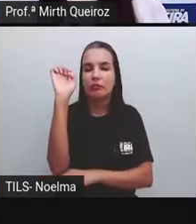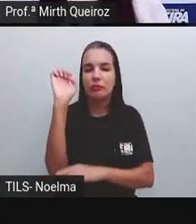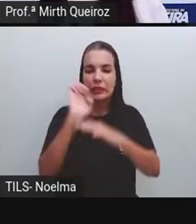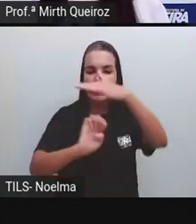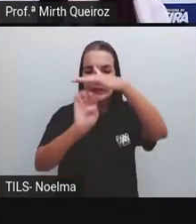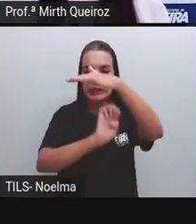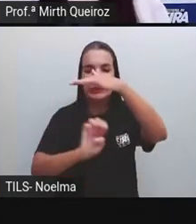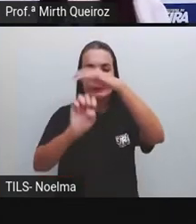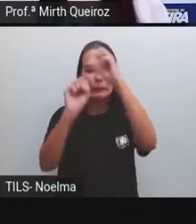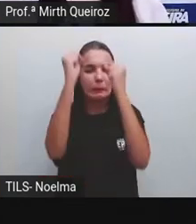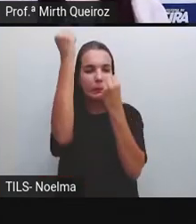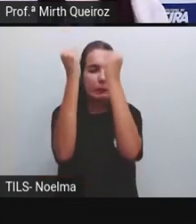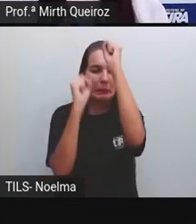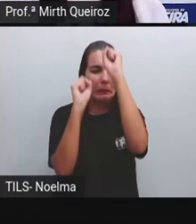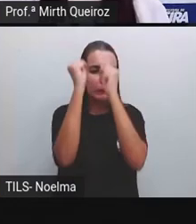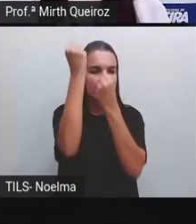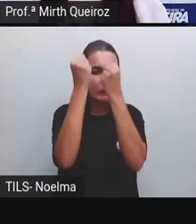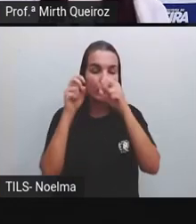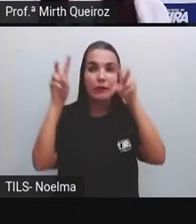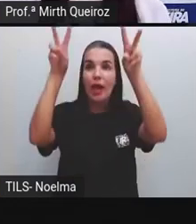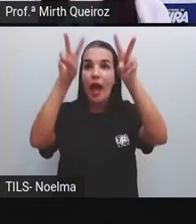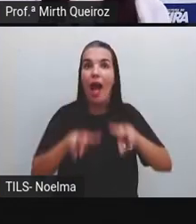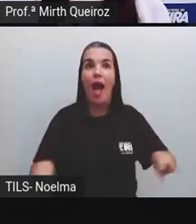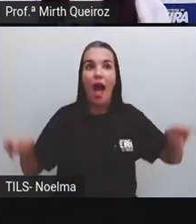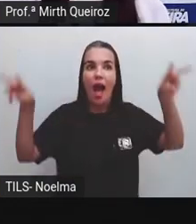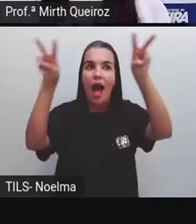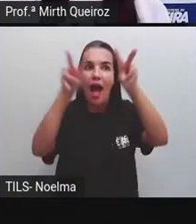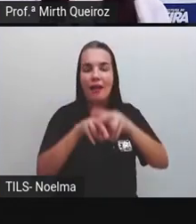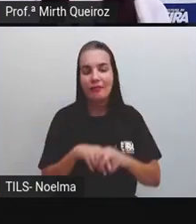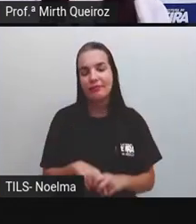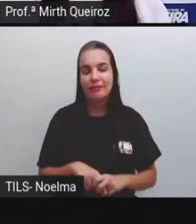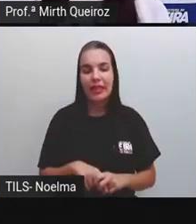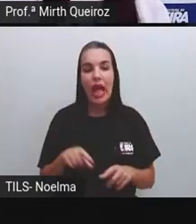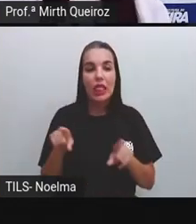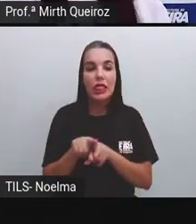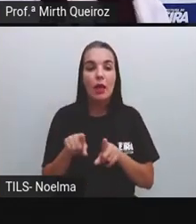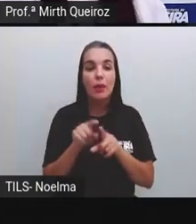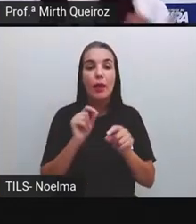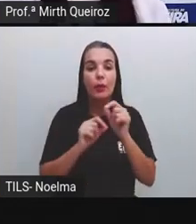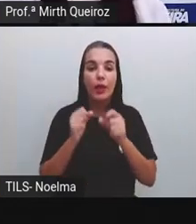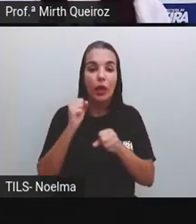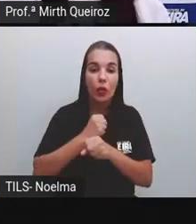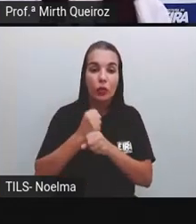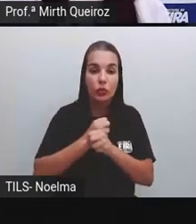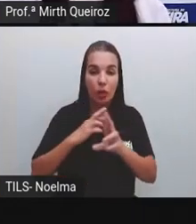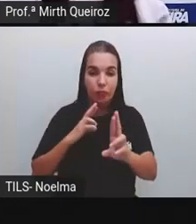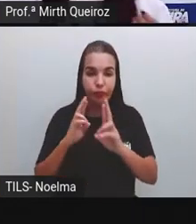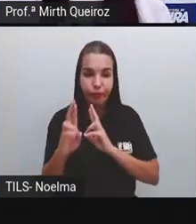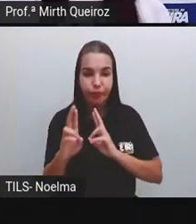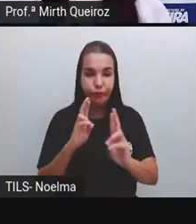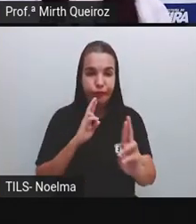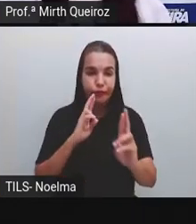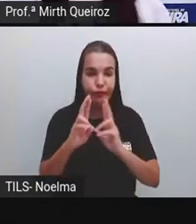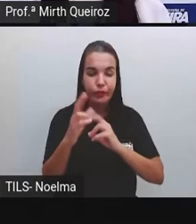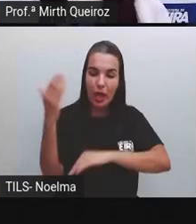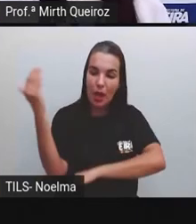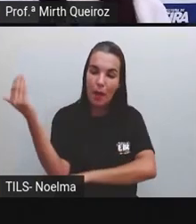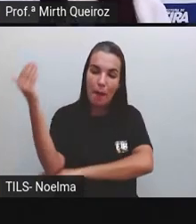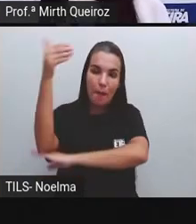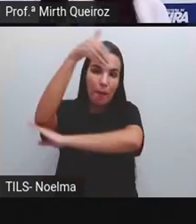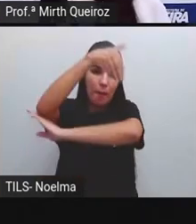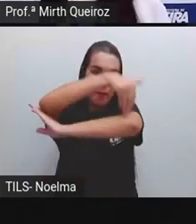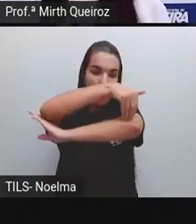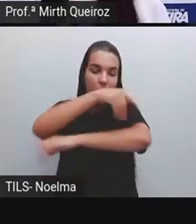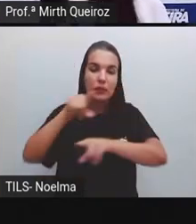paisagens industriais, constroem-se estradas, pontes, aeroportos